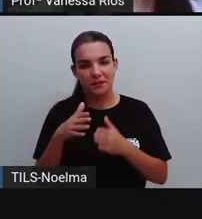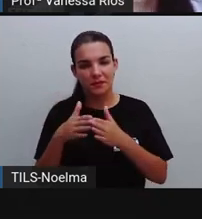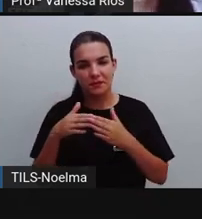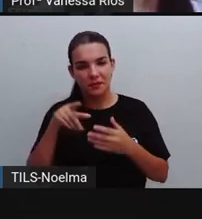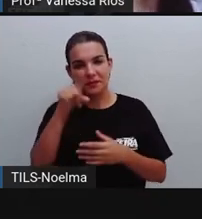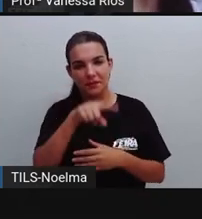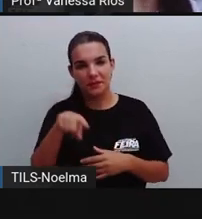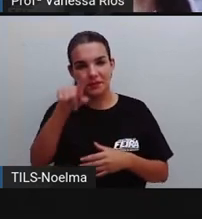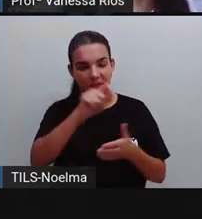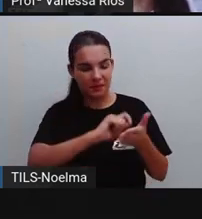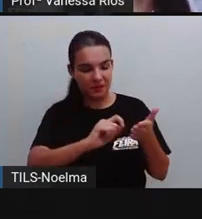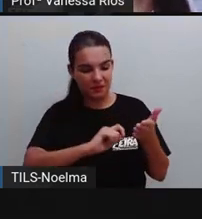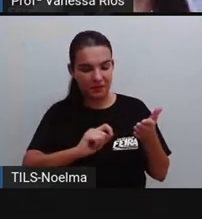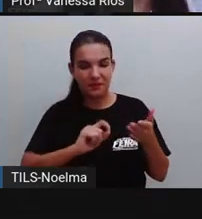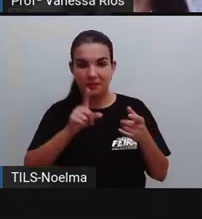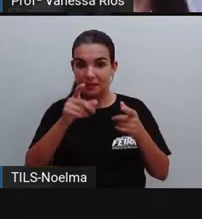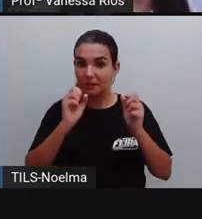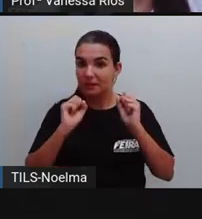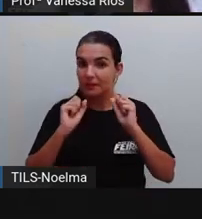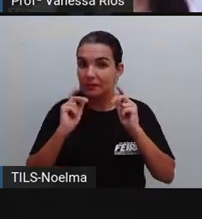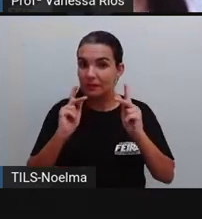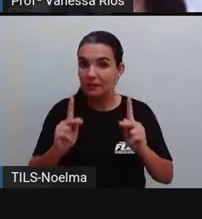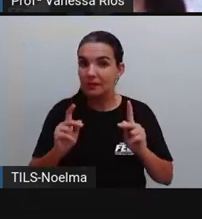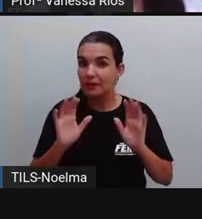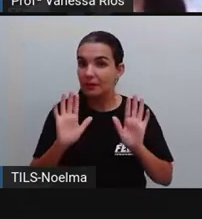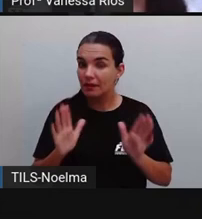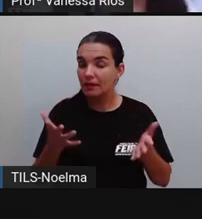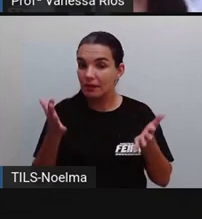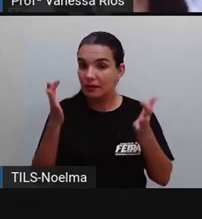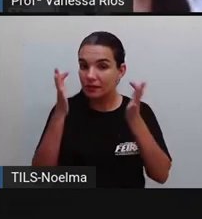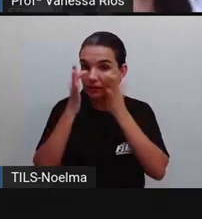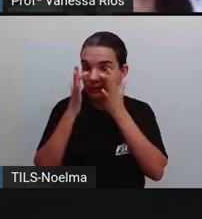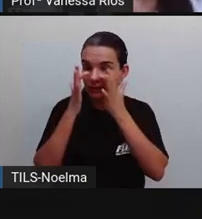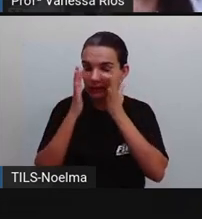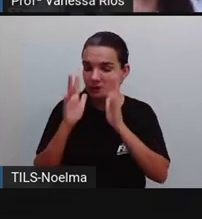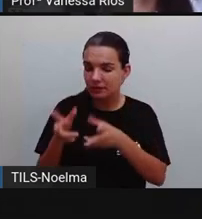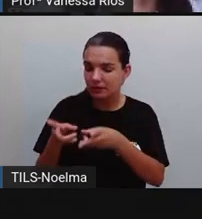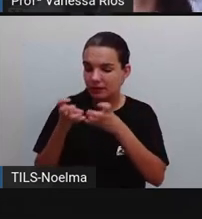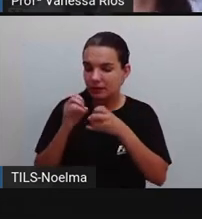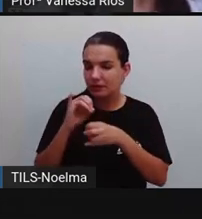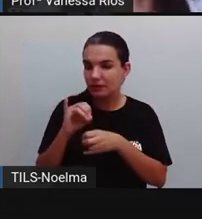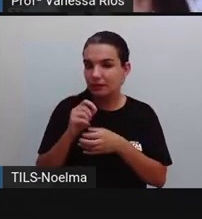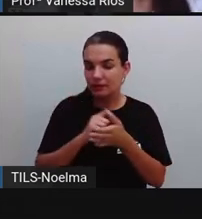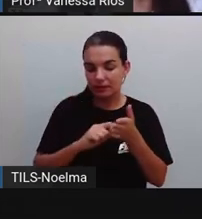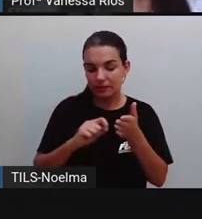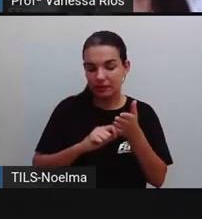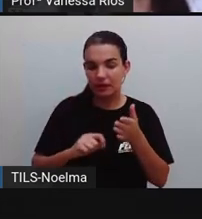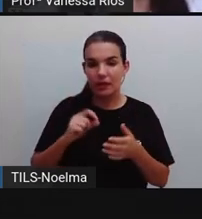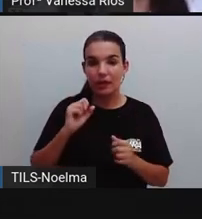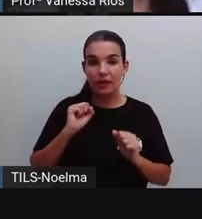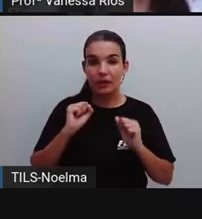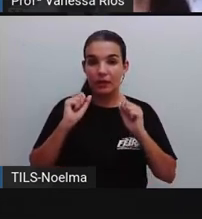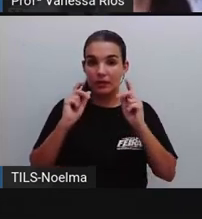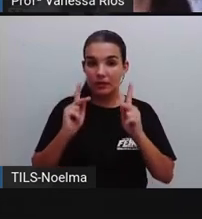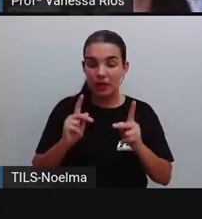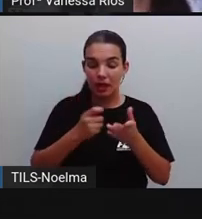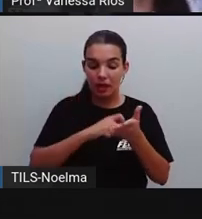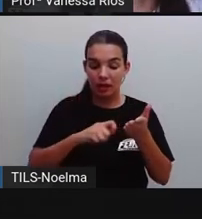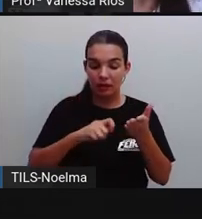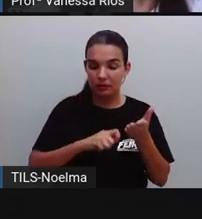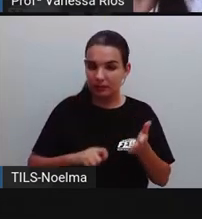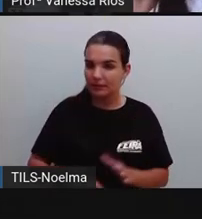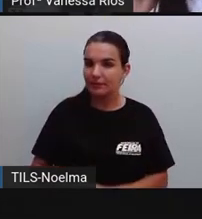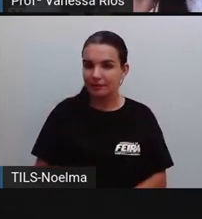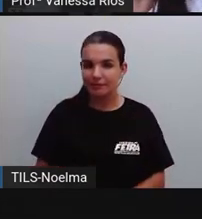escrevessem. Que agora vocês devem observar se escreveram aí utilizando a grafia de forma